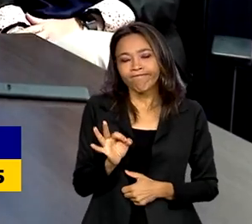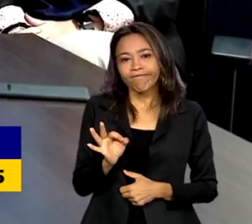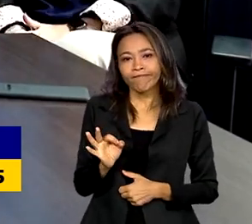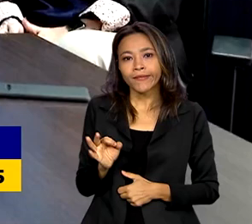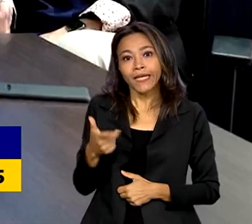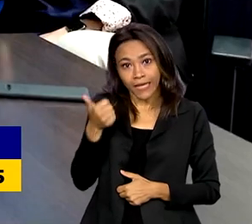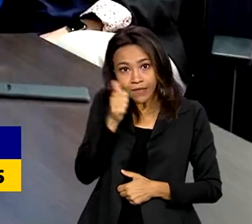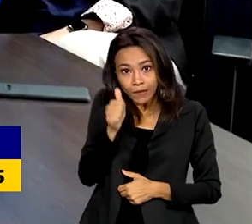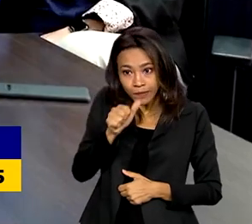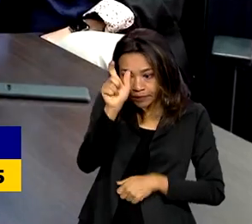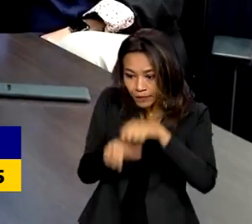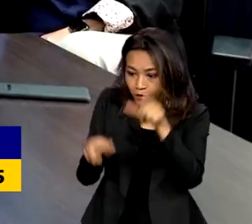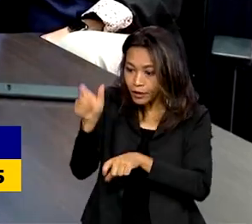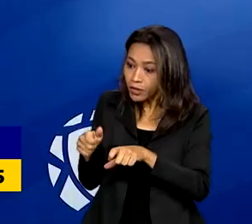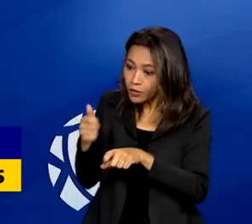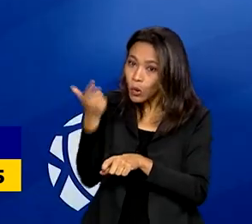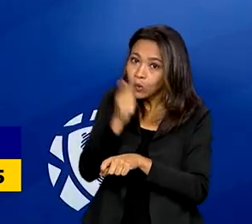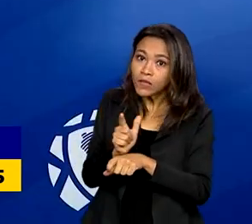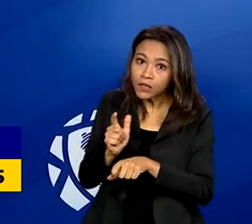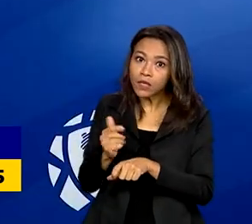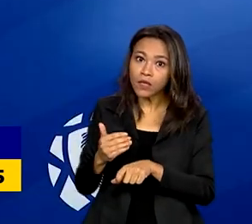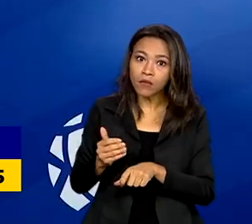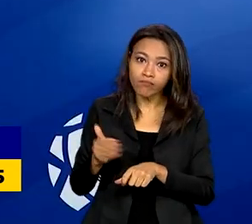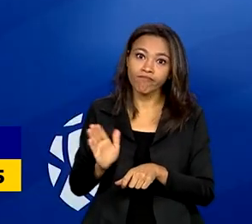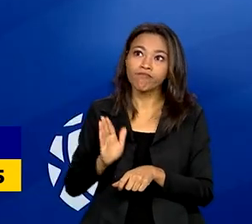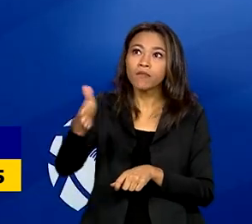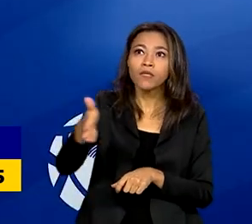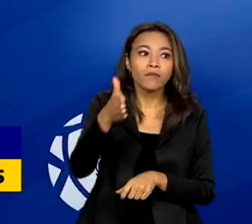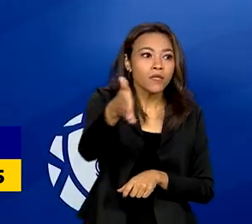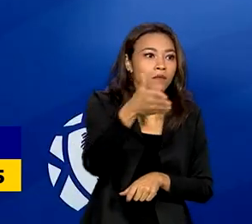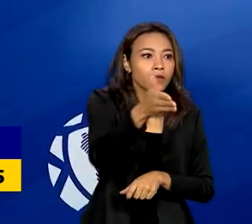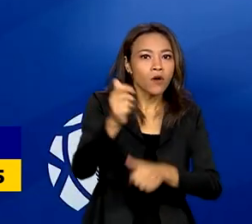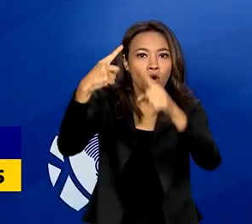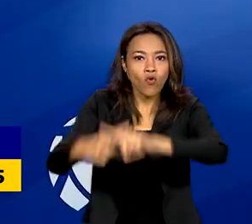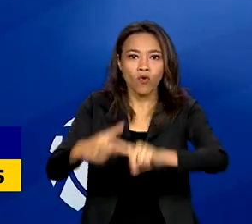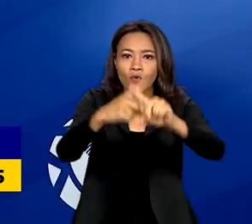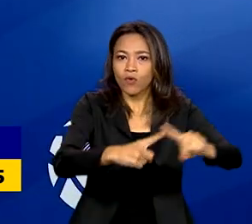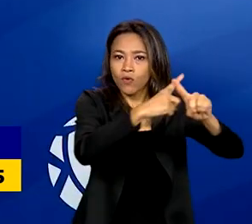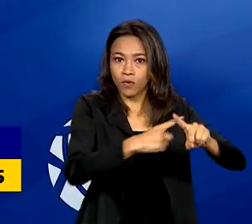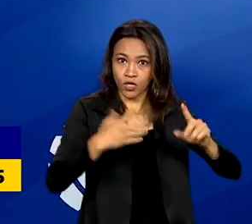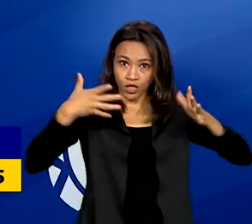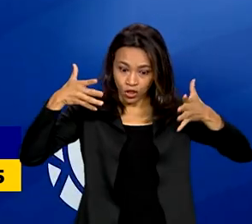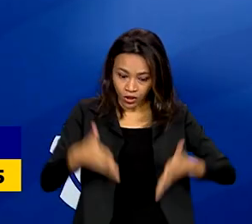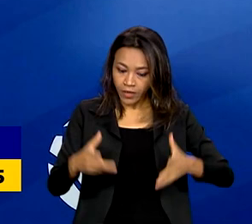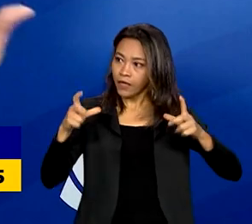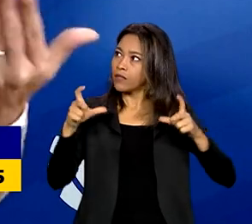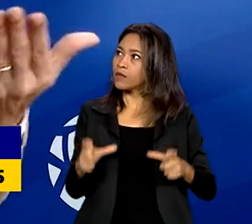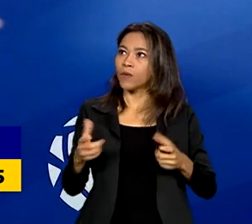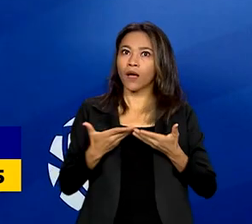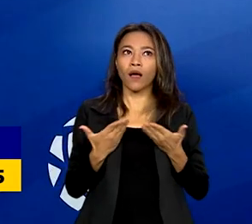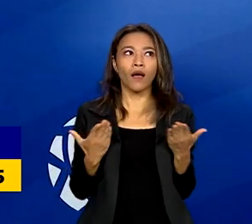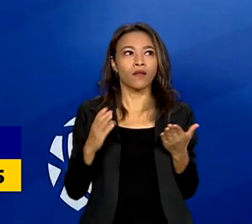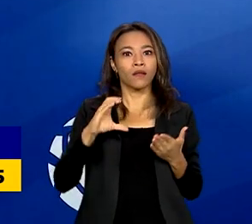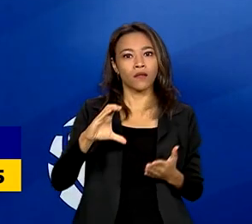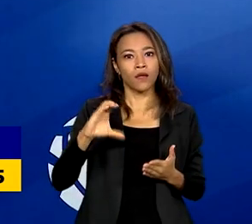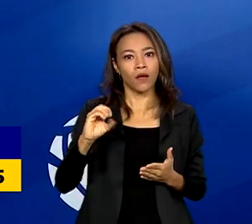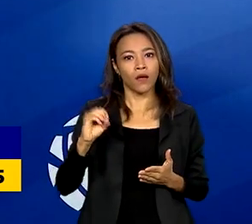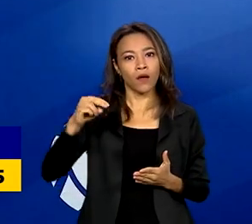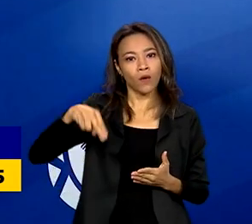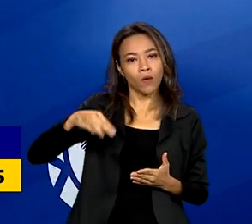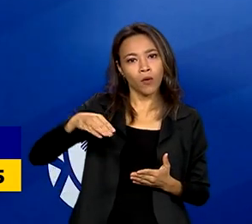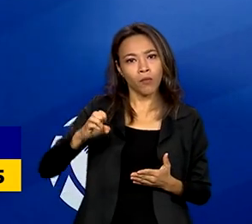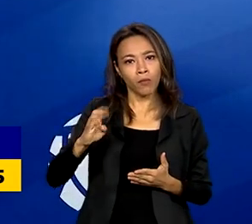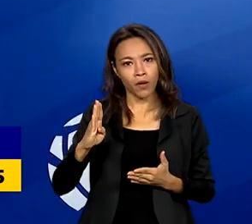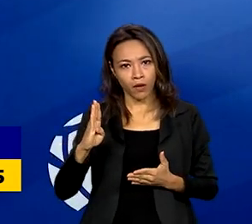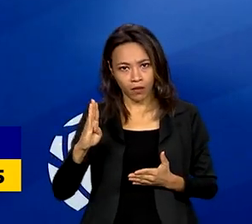as meninas possam jogar. E quando a chega aqui na Comebol, nós estamos vendo a